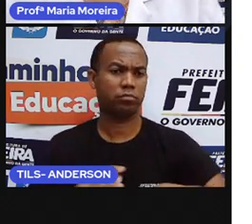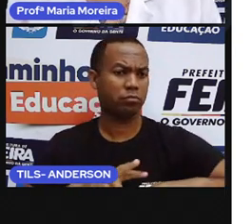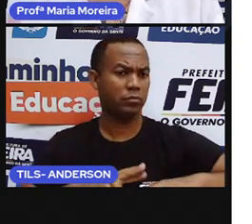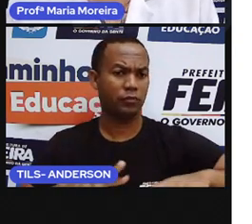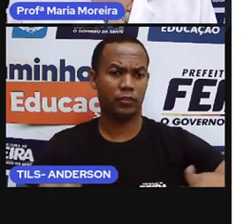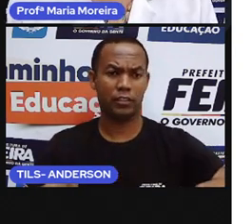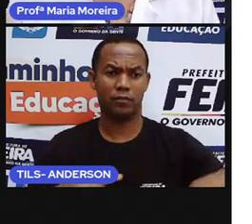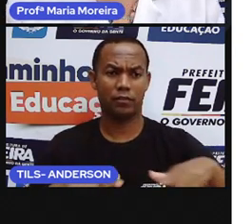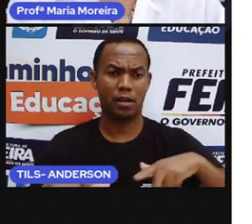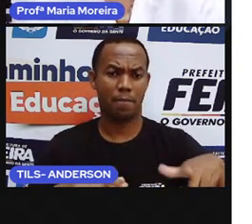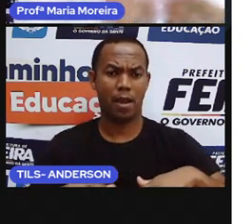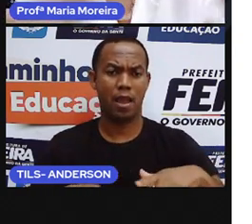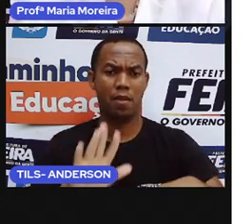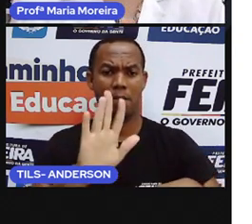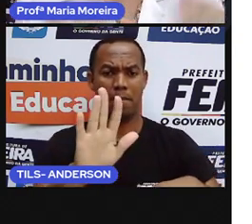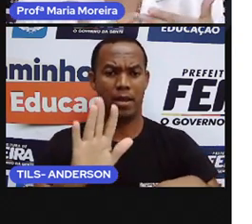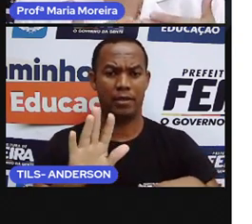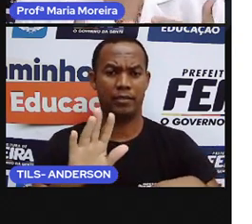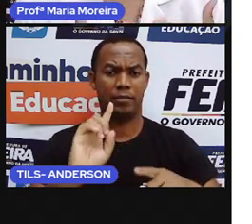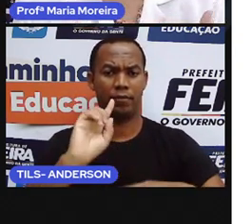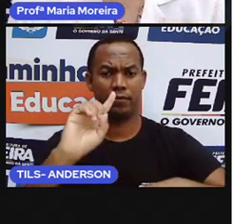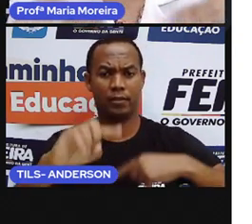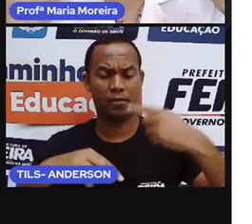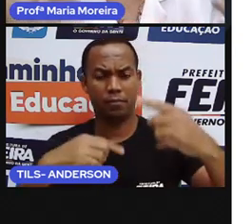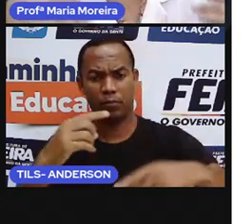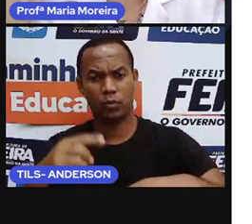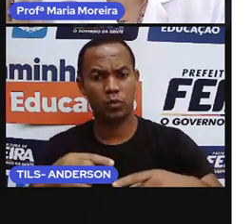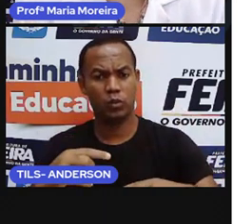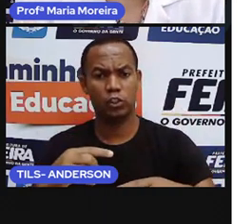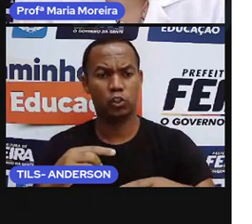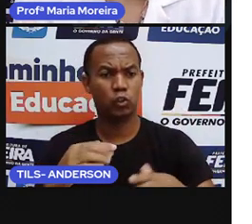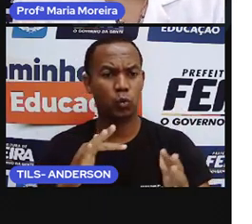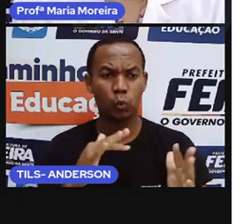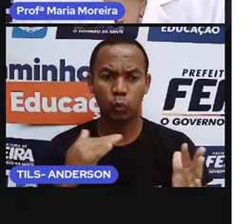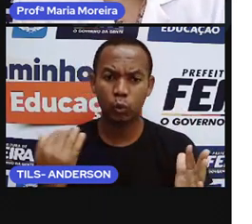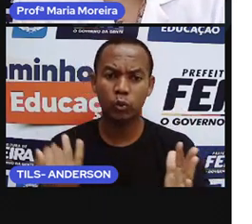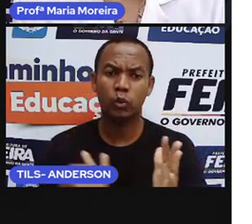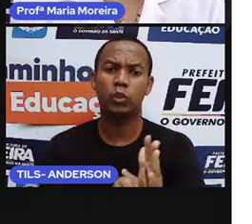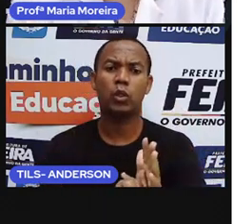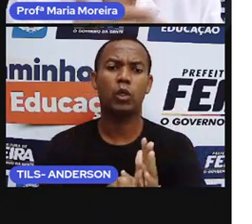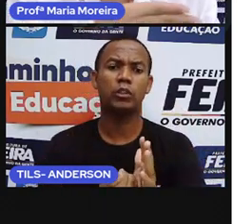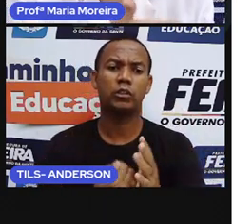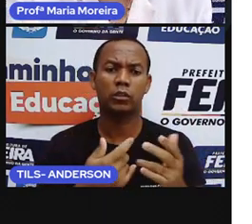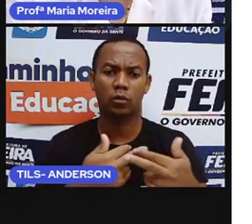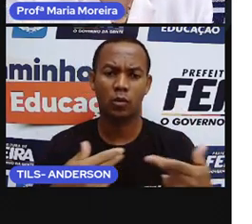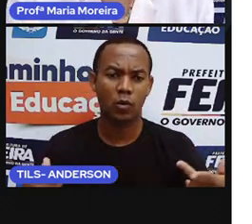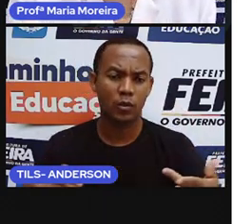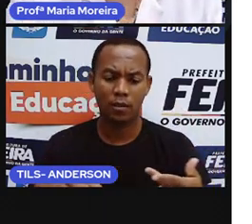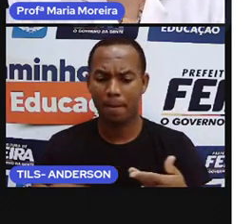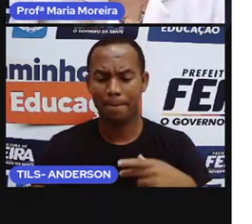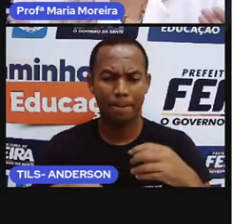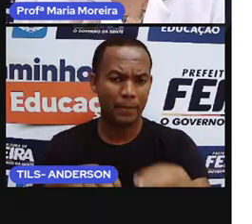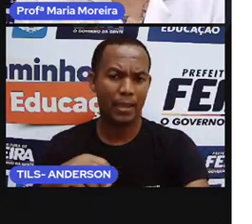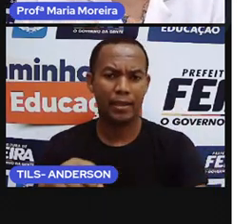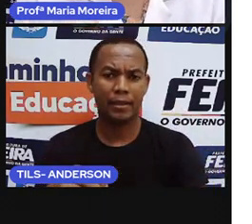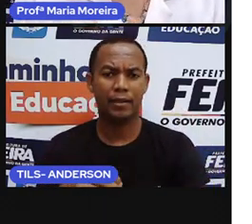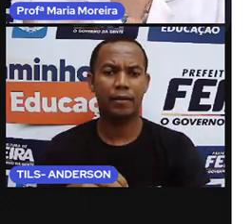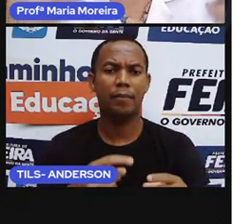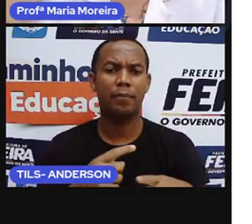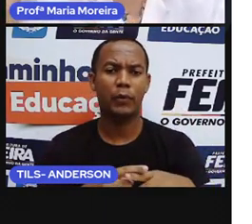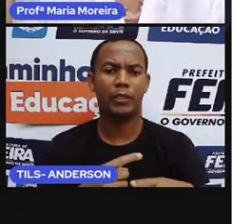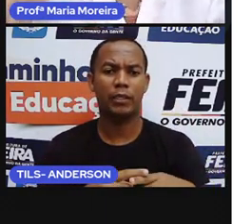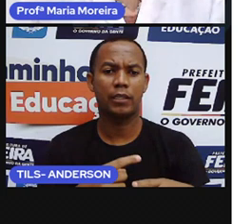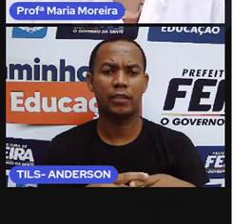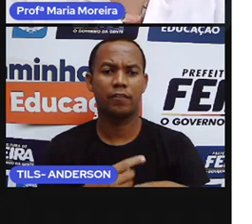farança. Mas, no final, todos nós iremos o quê? Usufruir dessas coisas. Eu do que Anderson, produtos, porque vivimos o quê?